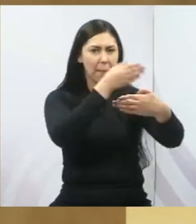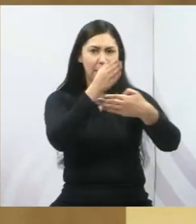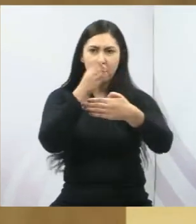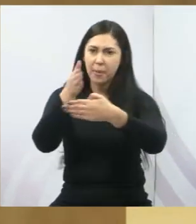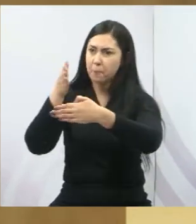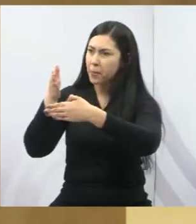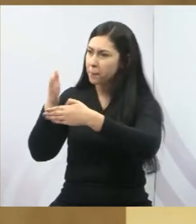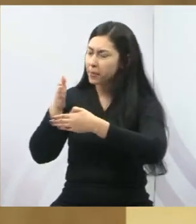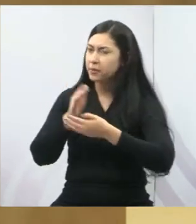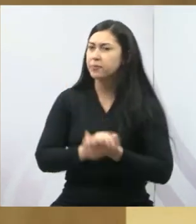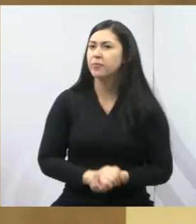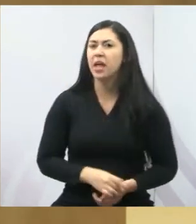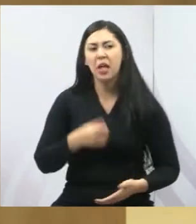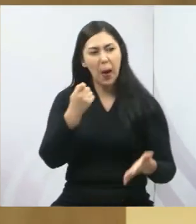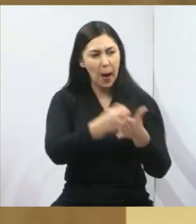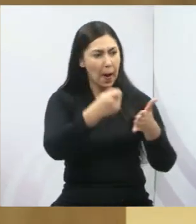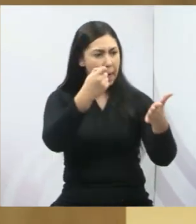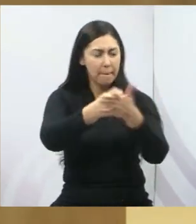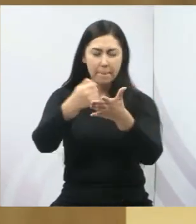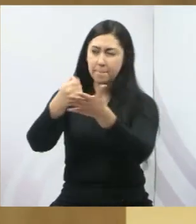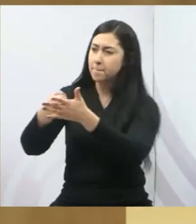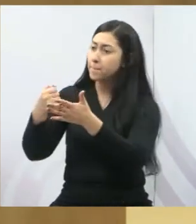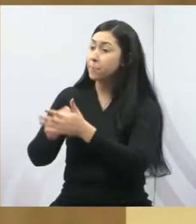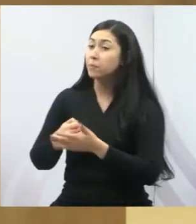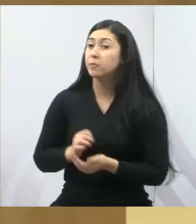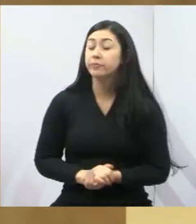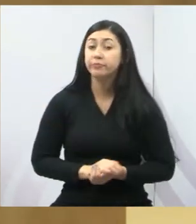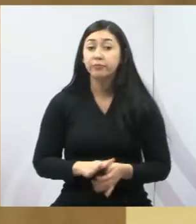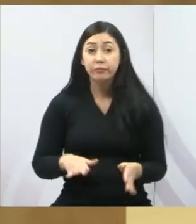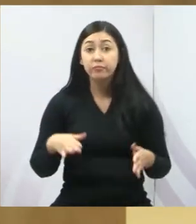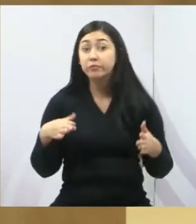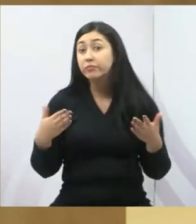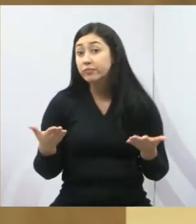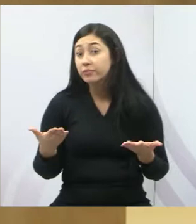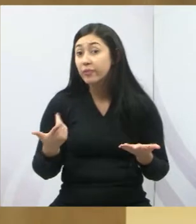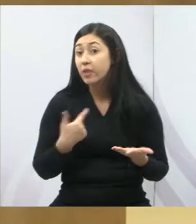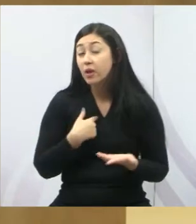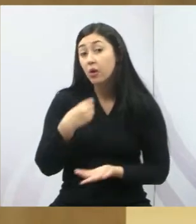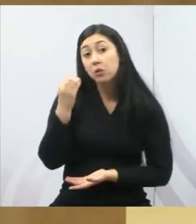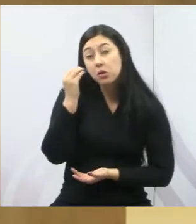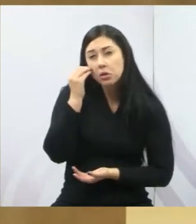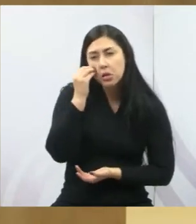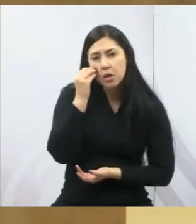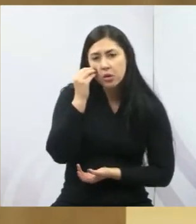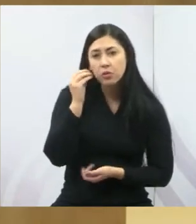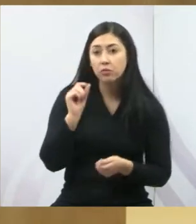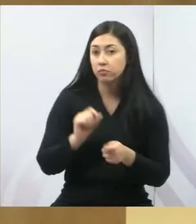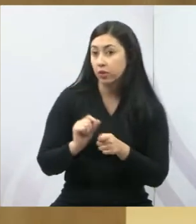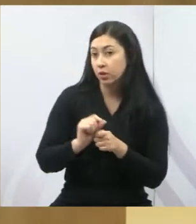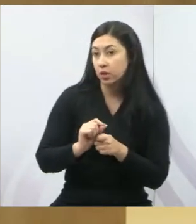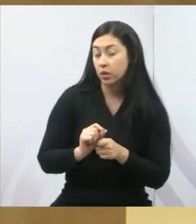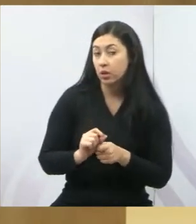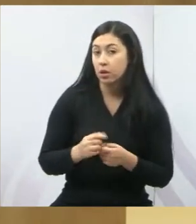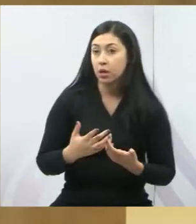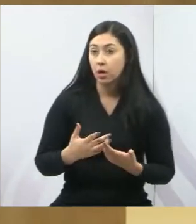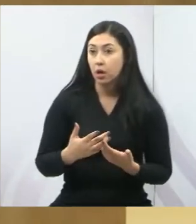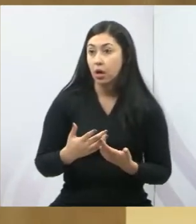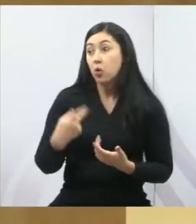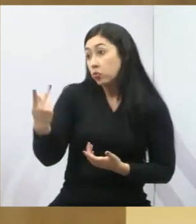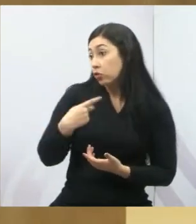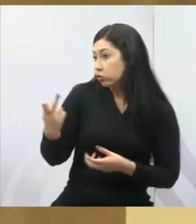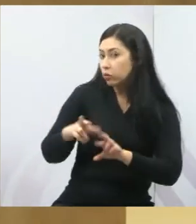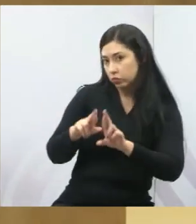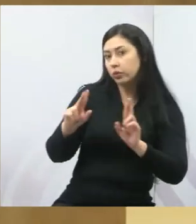cidade. Ele cobra. E aí, eu tento fazer, é claro que nós temos características